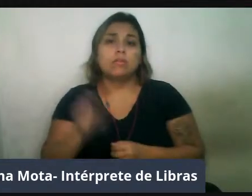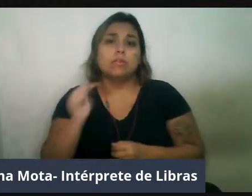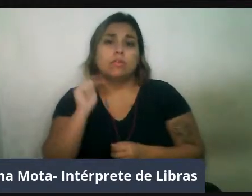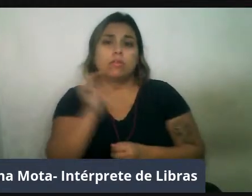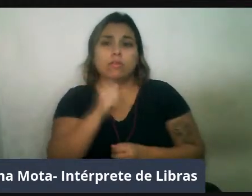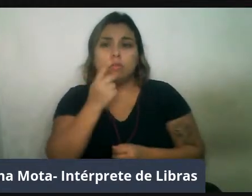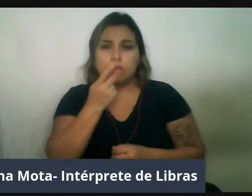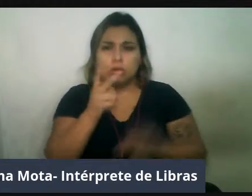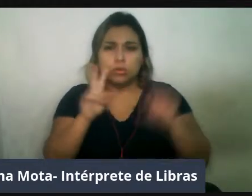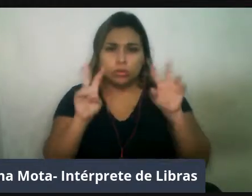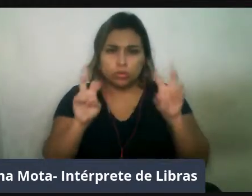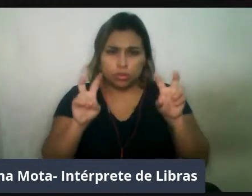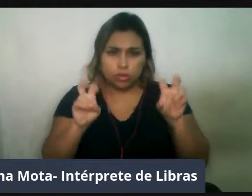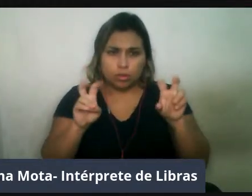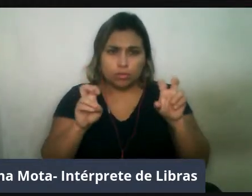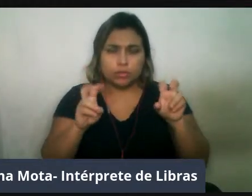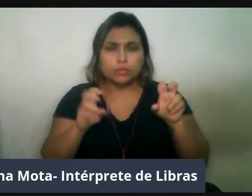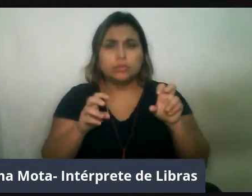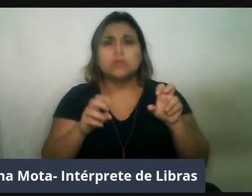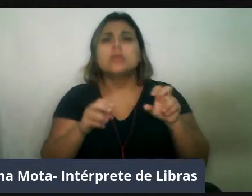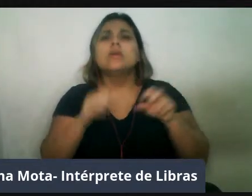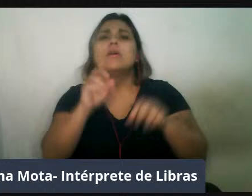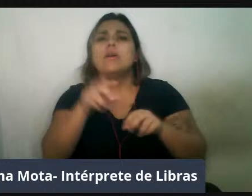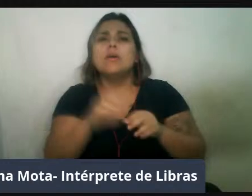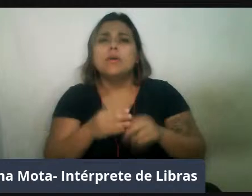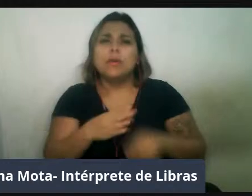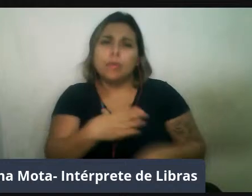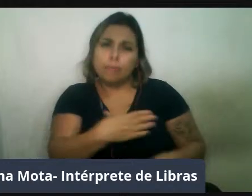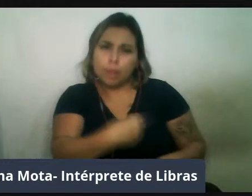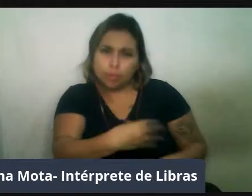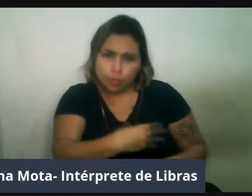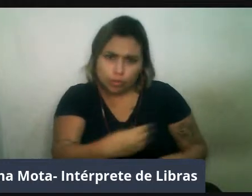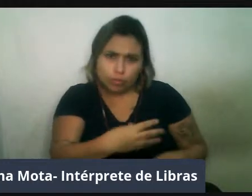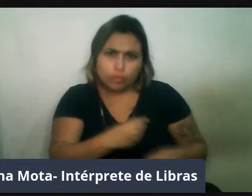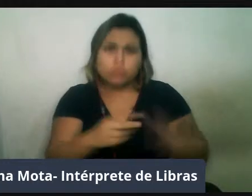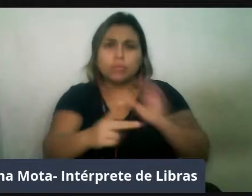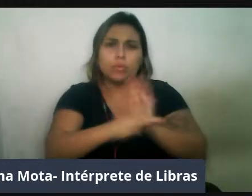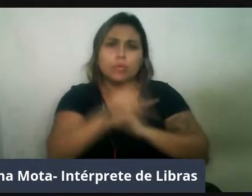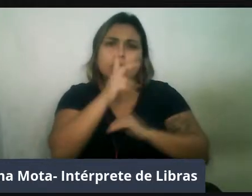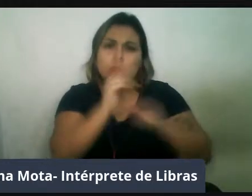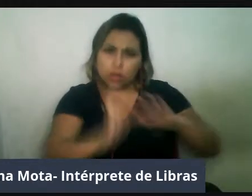tema Distribuição de Mamíferos Marinhos. Professora Marca, seja muito bem-vinda.